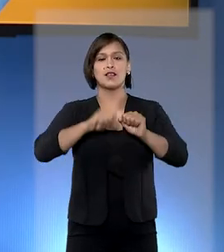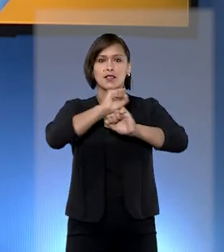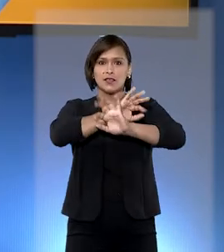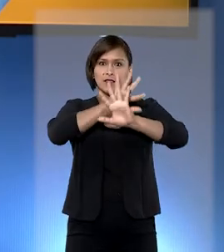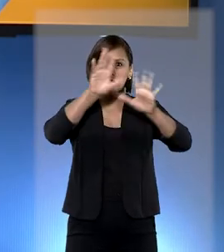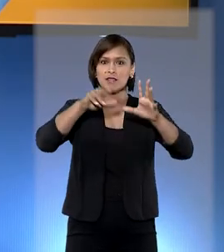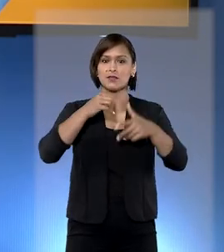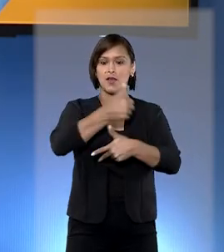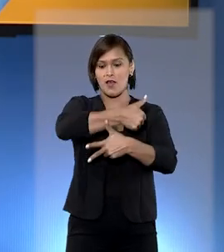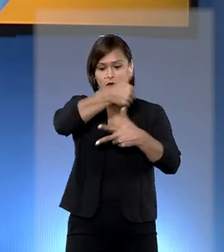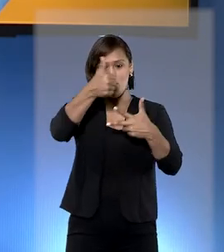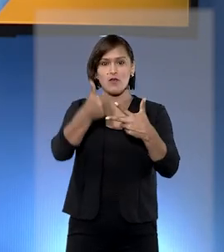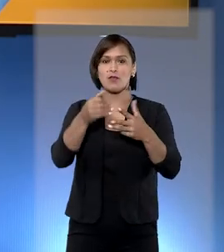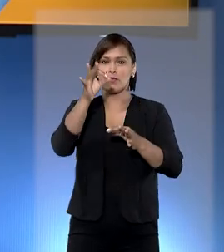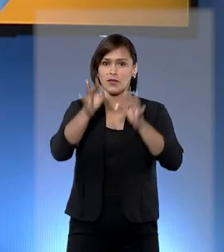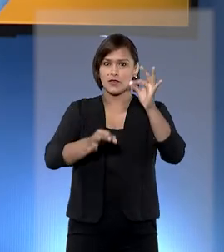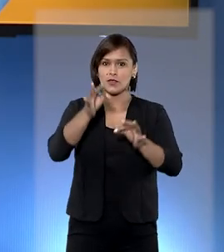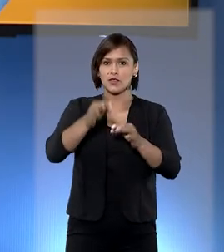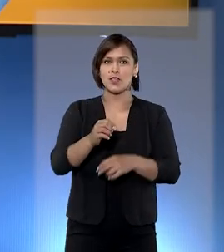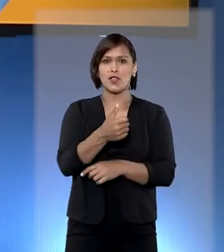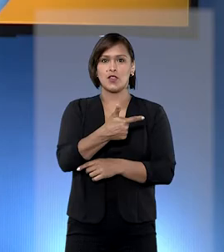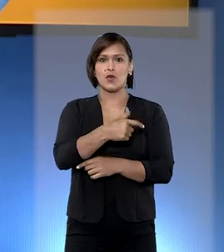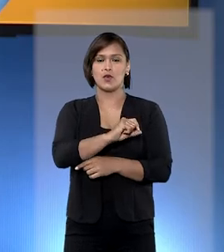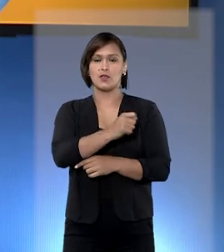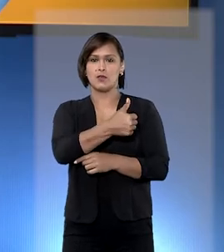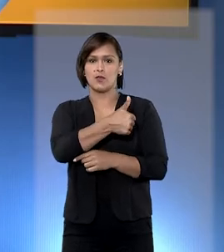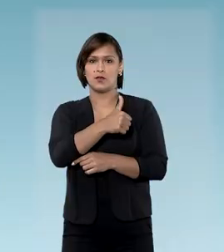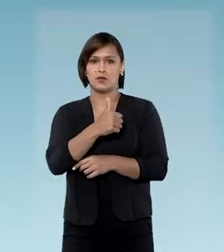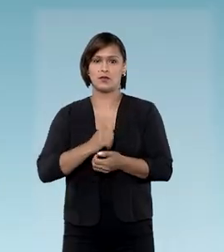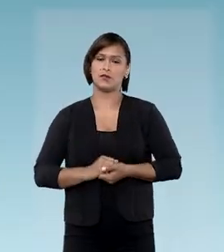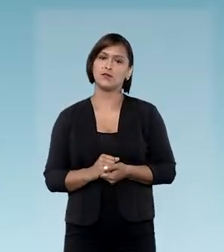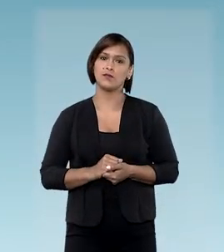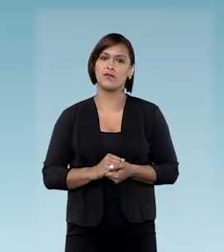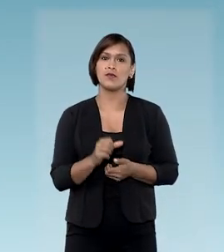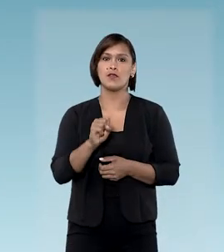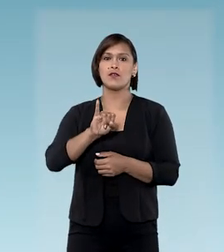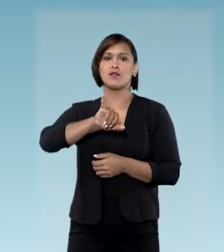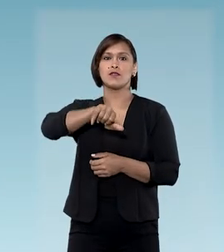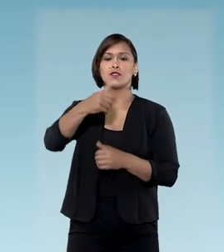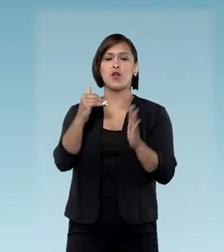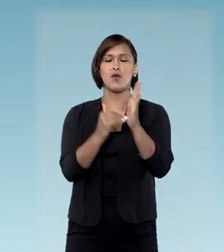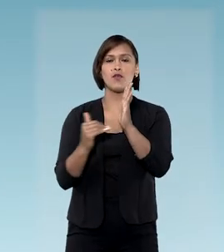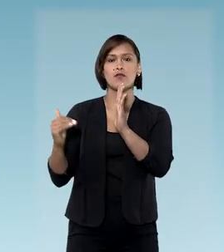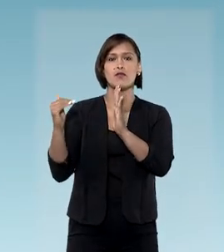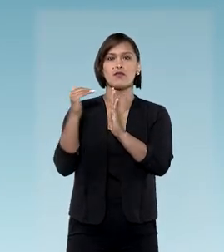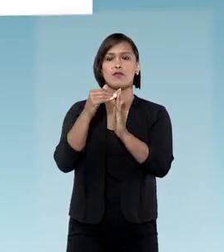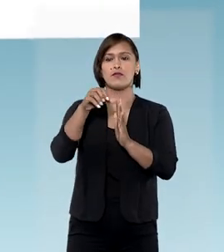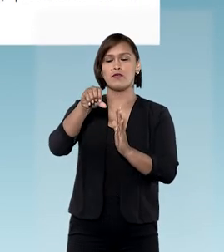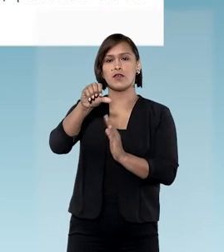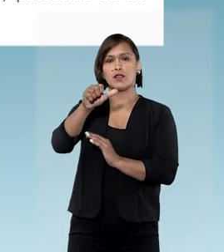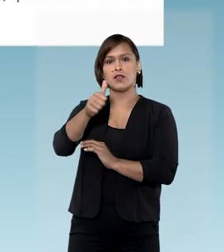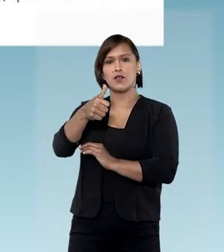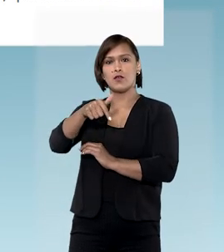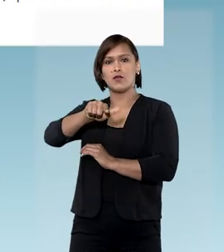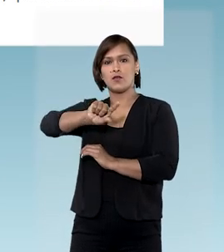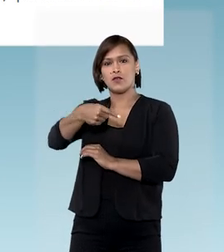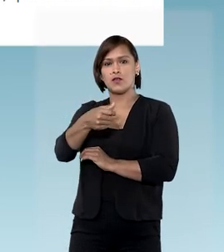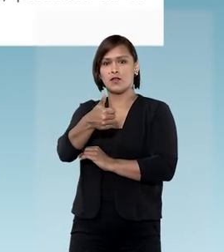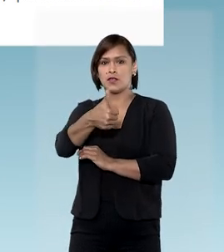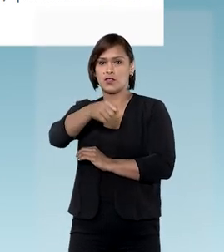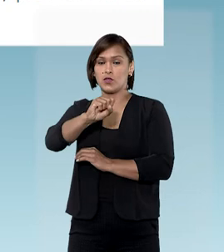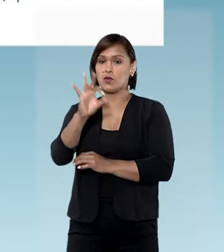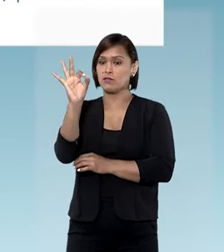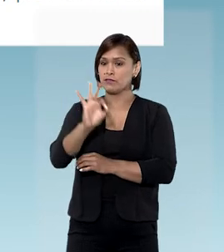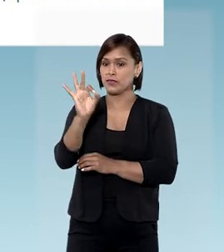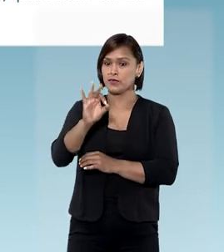da transparência do Poder Judiciário 2021. O STJ alcançou o percentual de 91,18